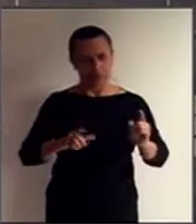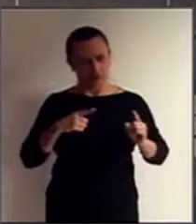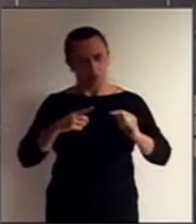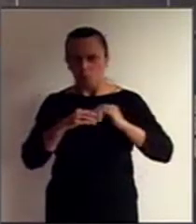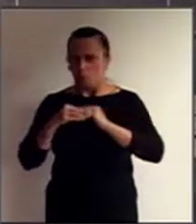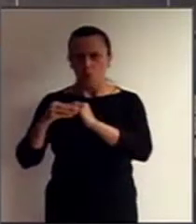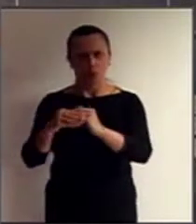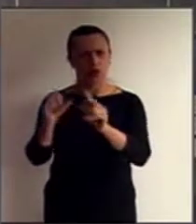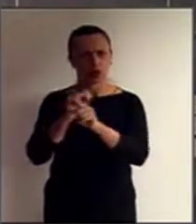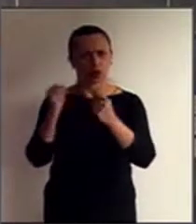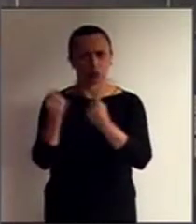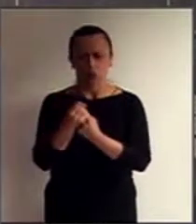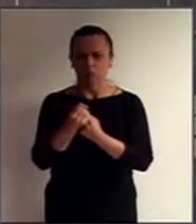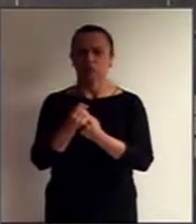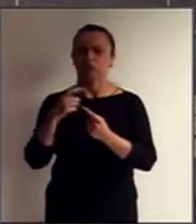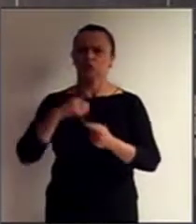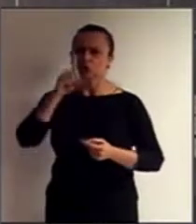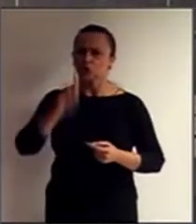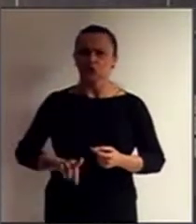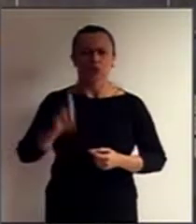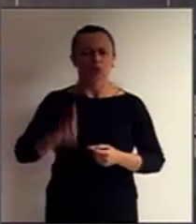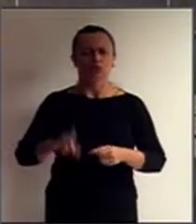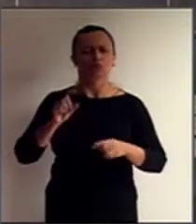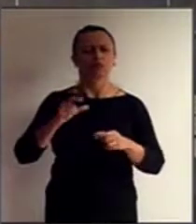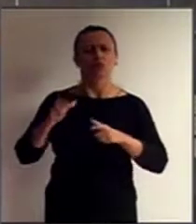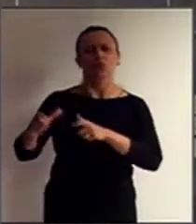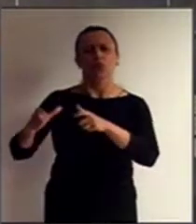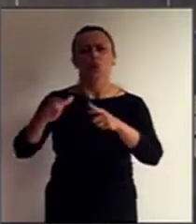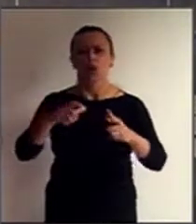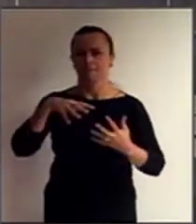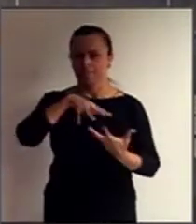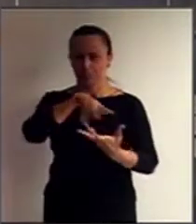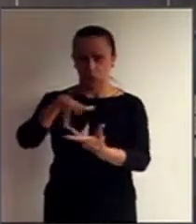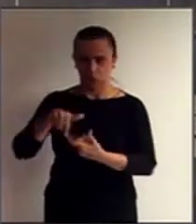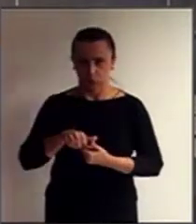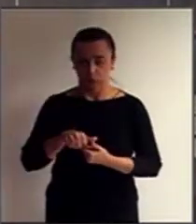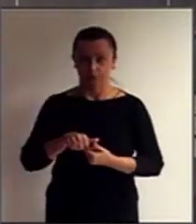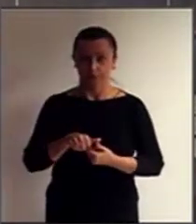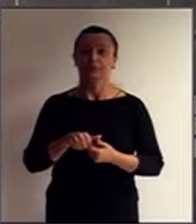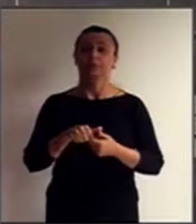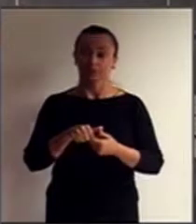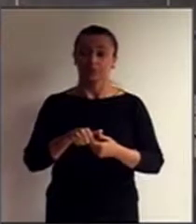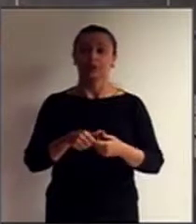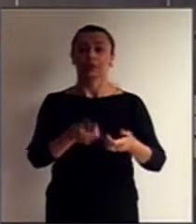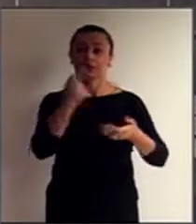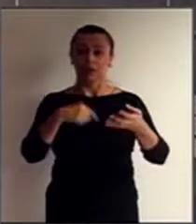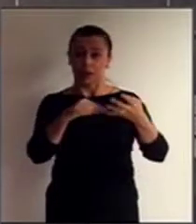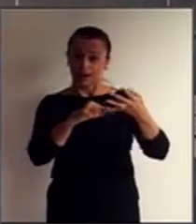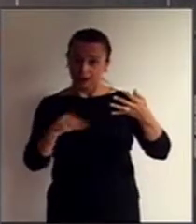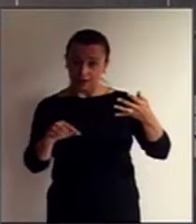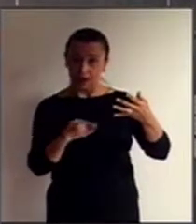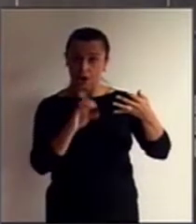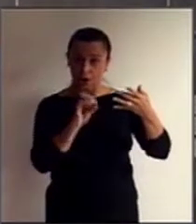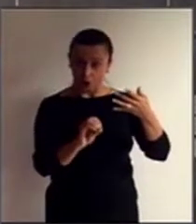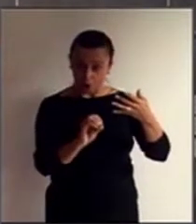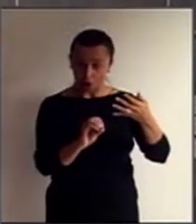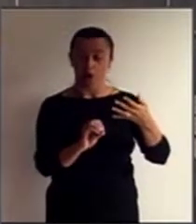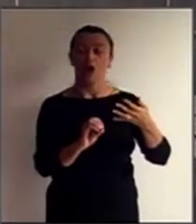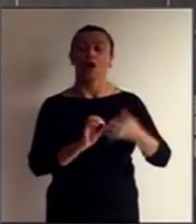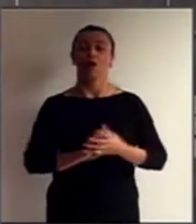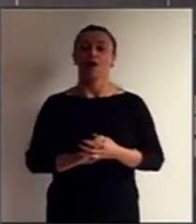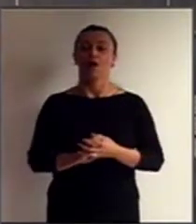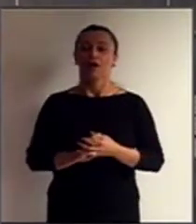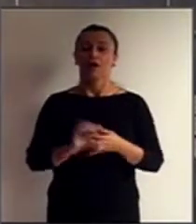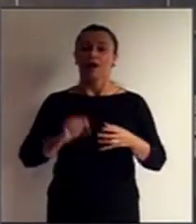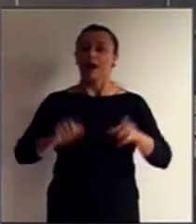seus direitos humanos em todas as partes do mundo. Nesse mesmo sentido, na linha O, quer dizer, uma terceira linha que